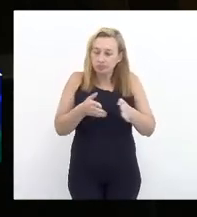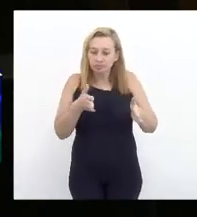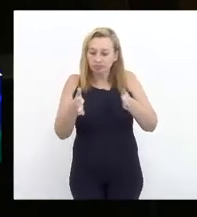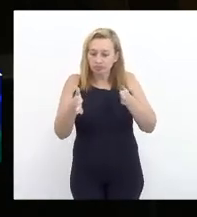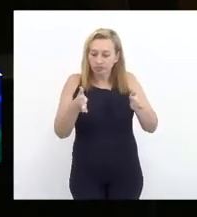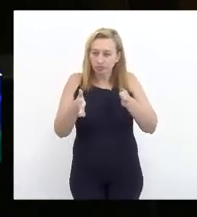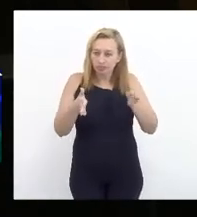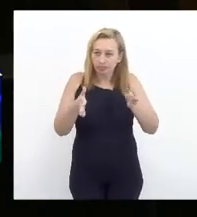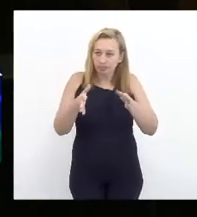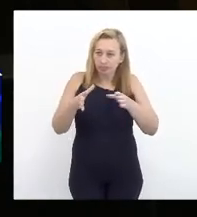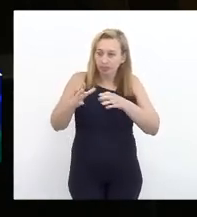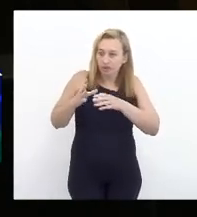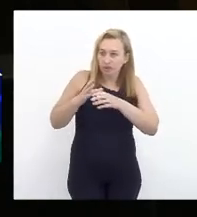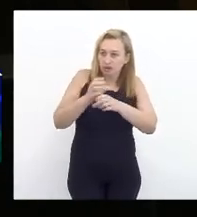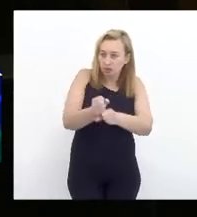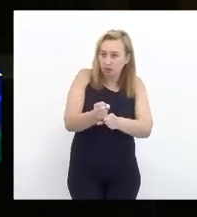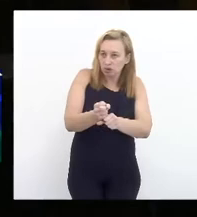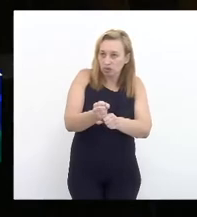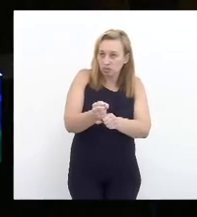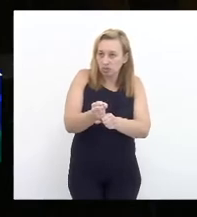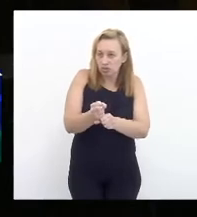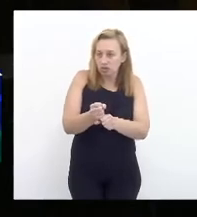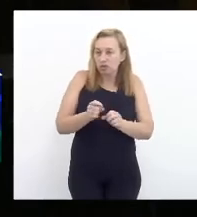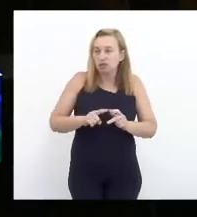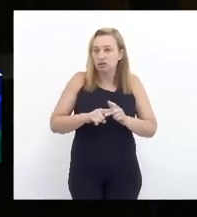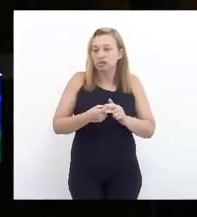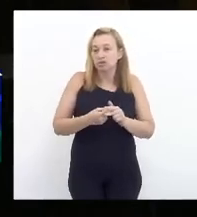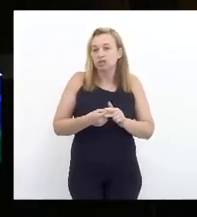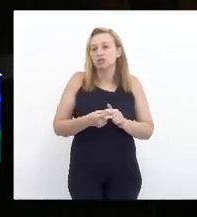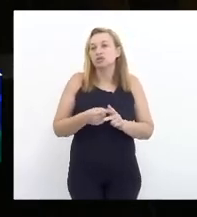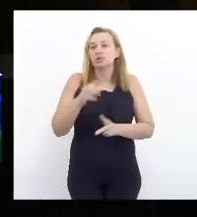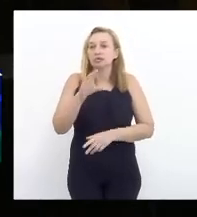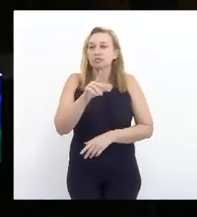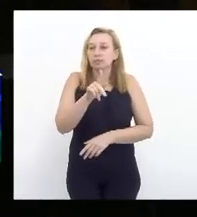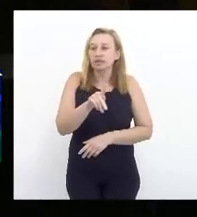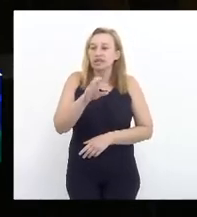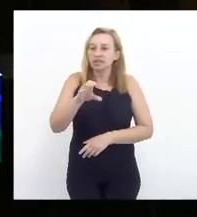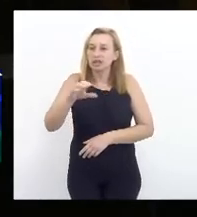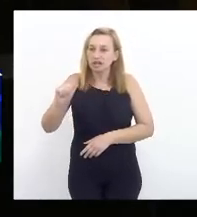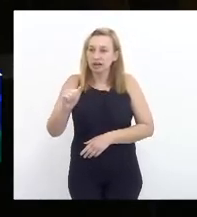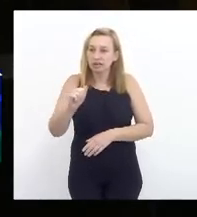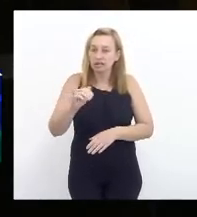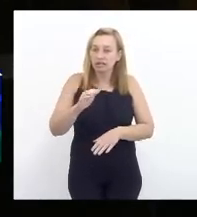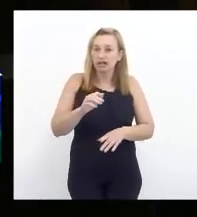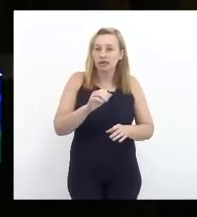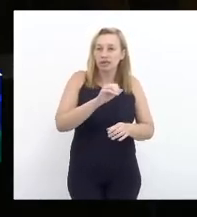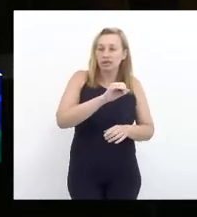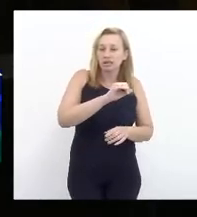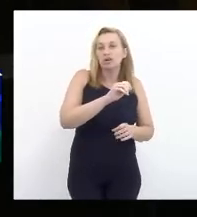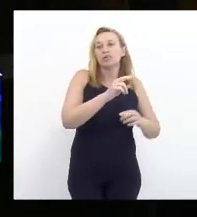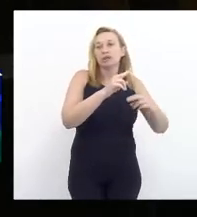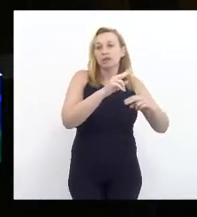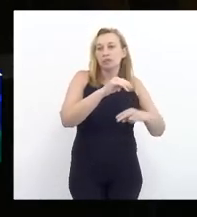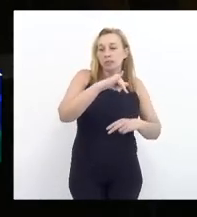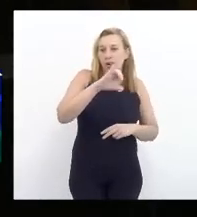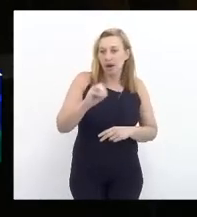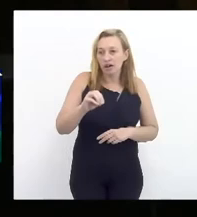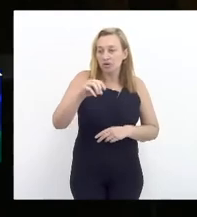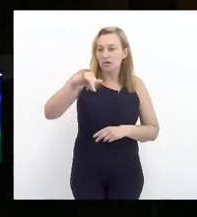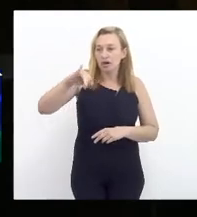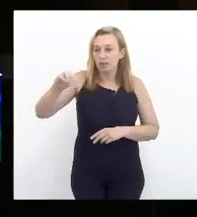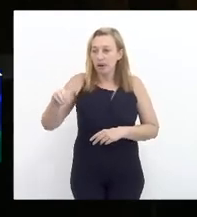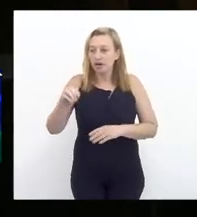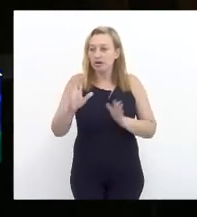de contagem da atualização monetária pelo IPCA, que era de maio a maio. Agora passou de